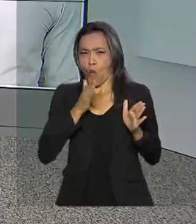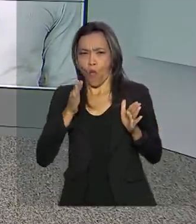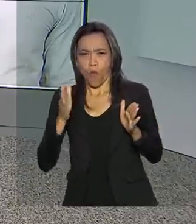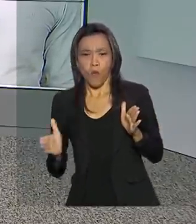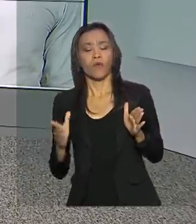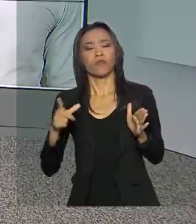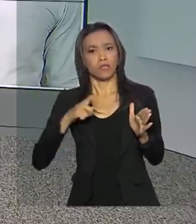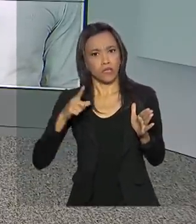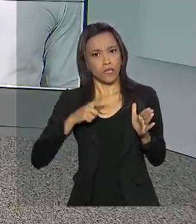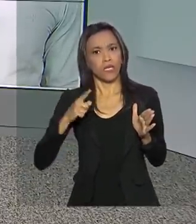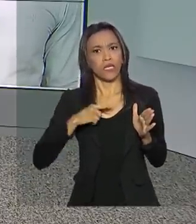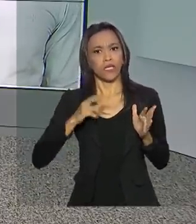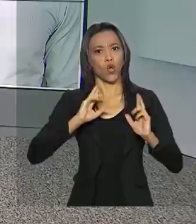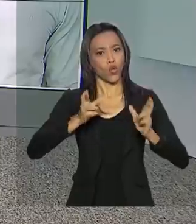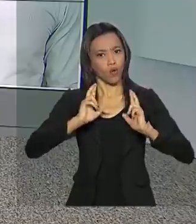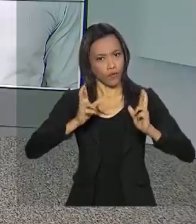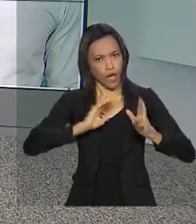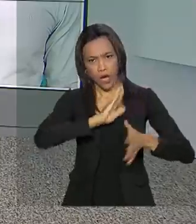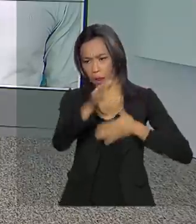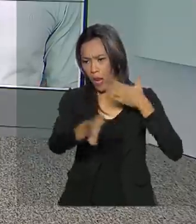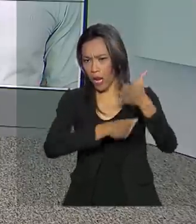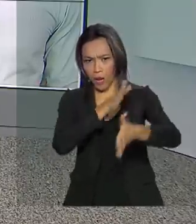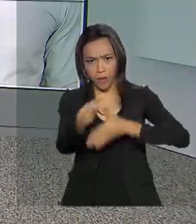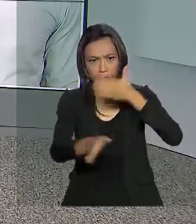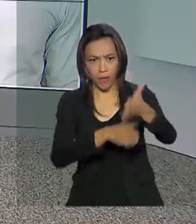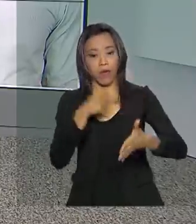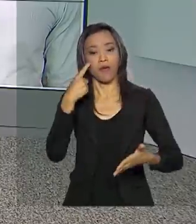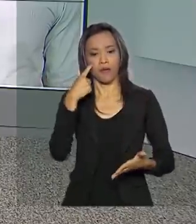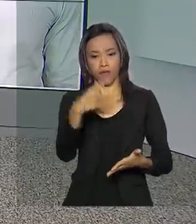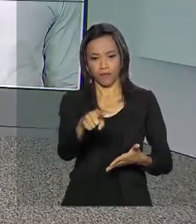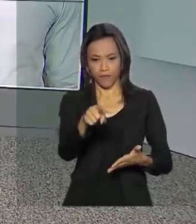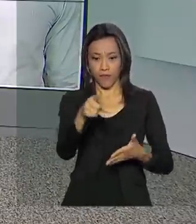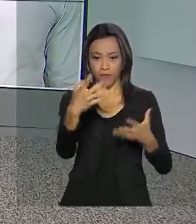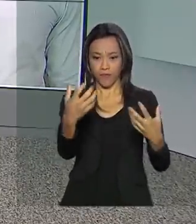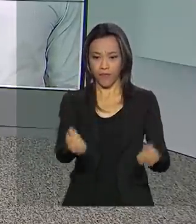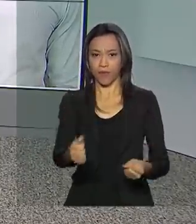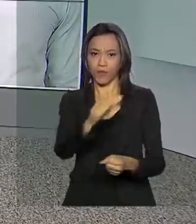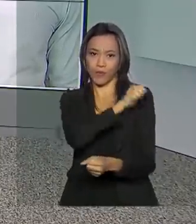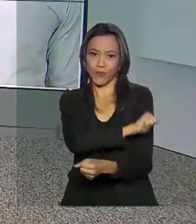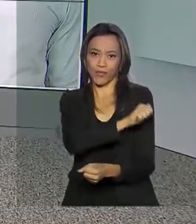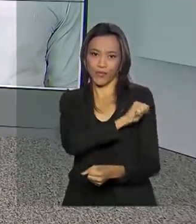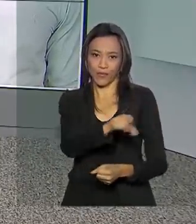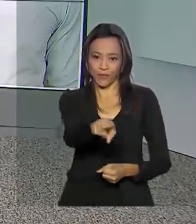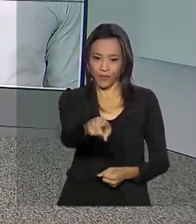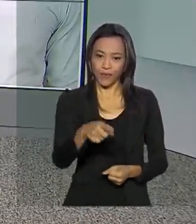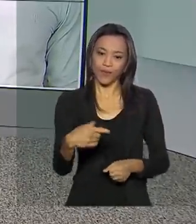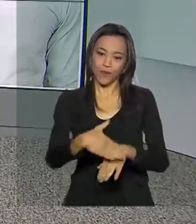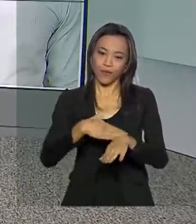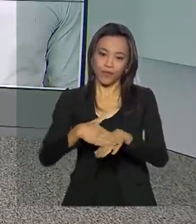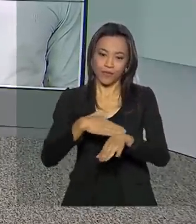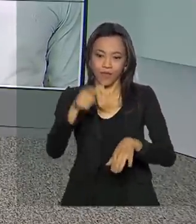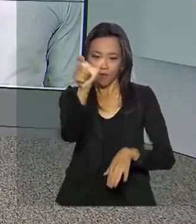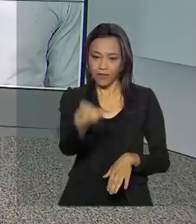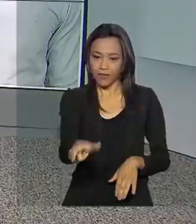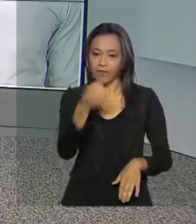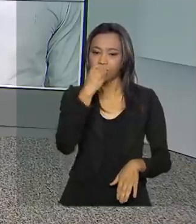nas rodoviárias. Vamos ao Rio de Janeiro conversar com o repórter Tiago Pimenta. Bom dia, Tiago.